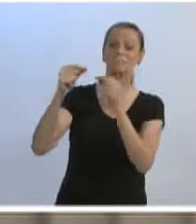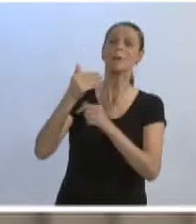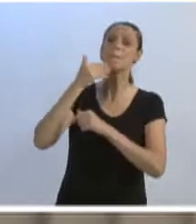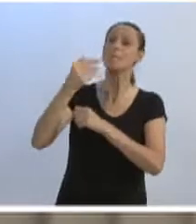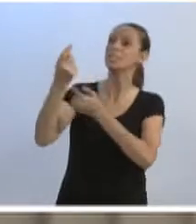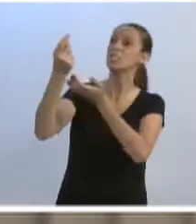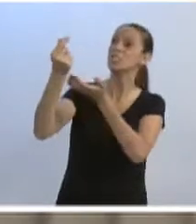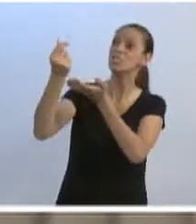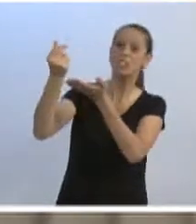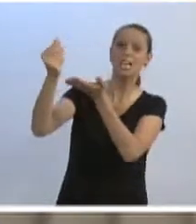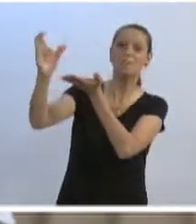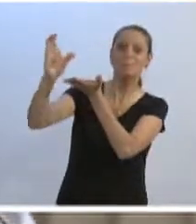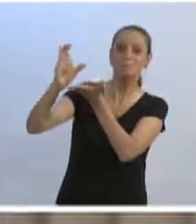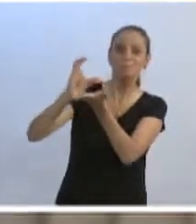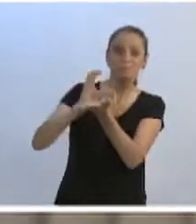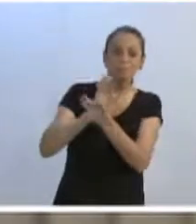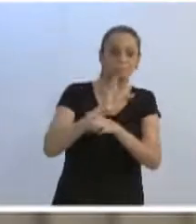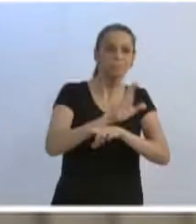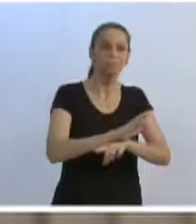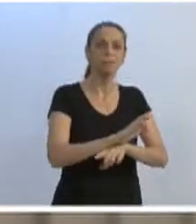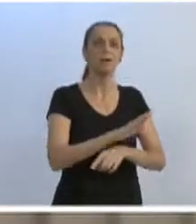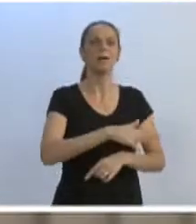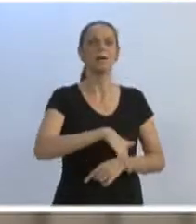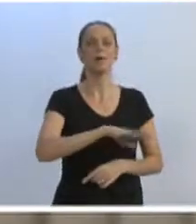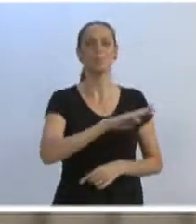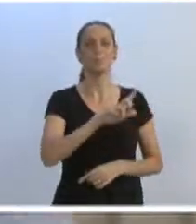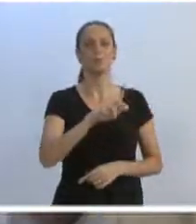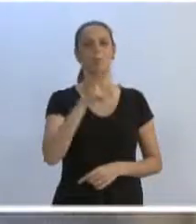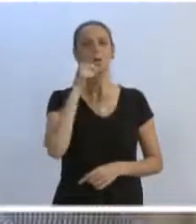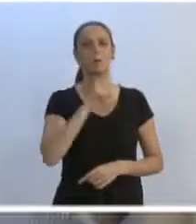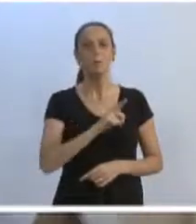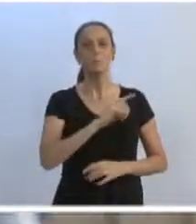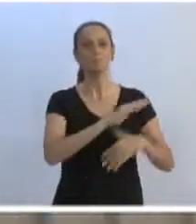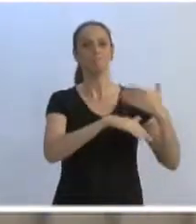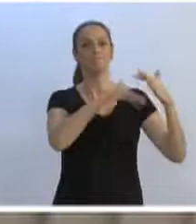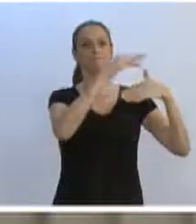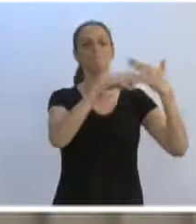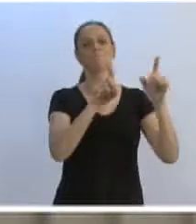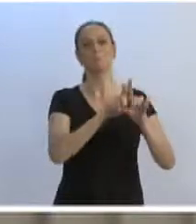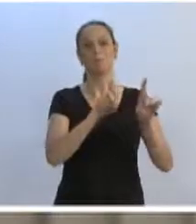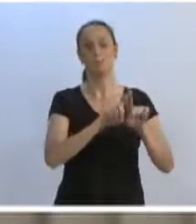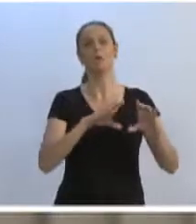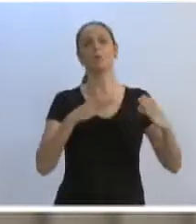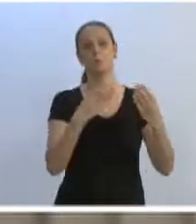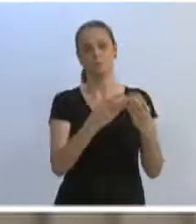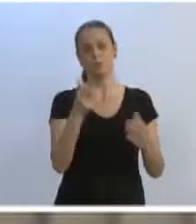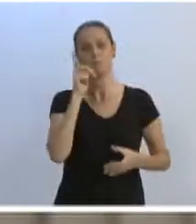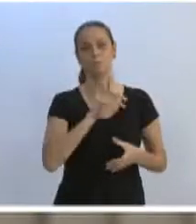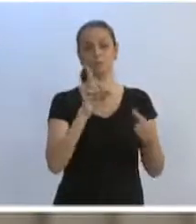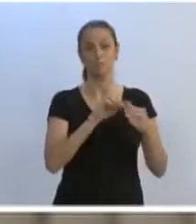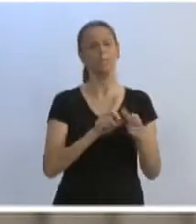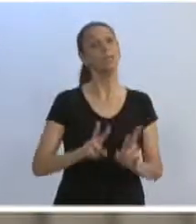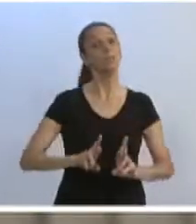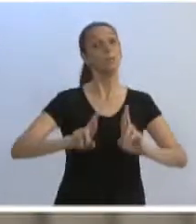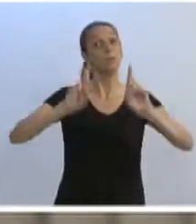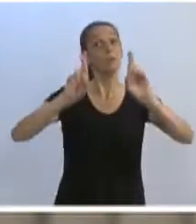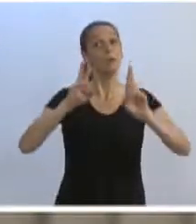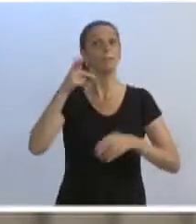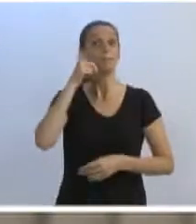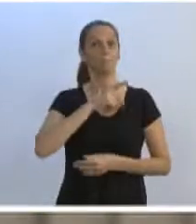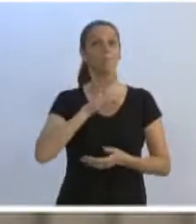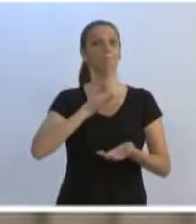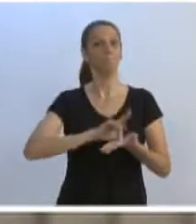vez mais, e a comunidade ser atendida, que é o importante. E oxalá que a gente consiga botar um governo como